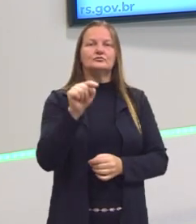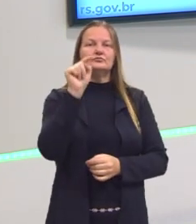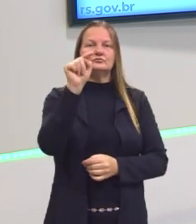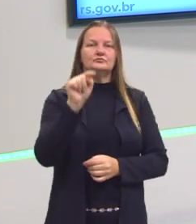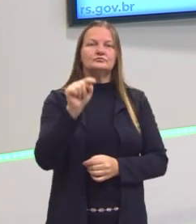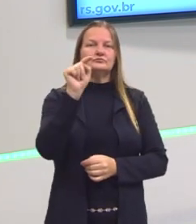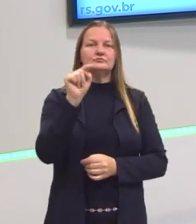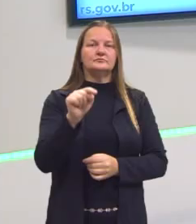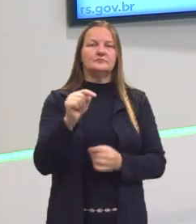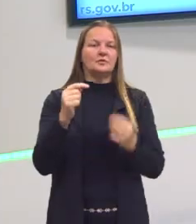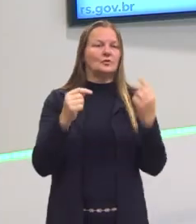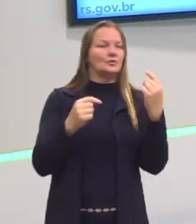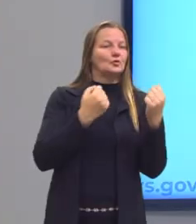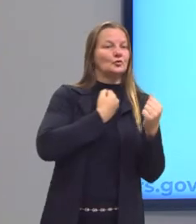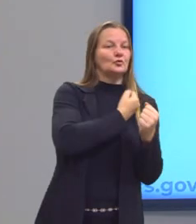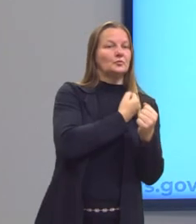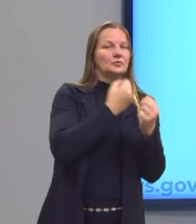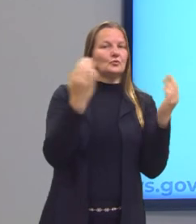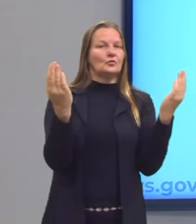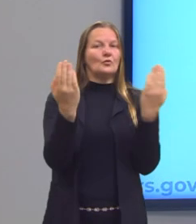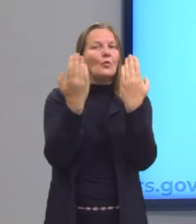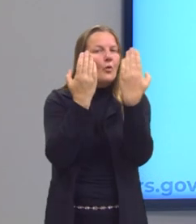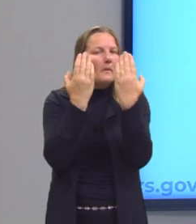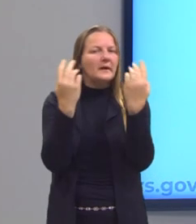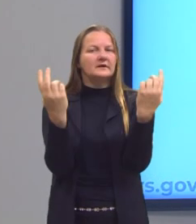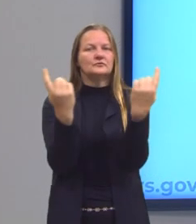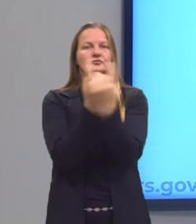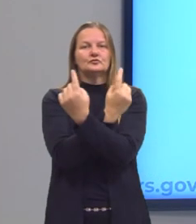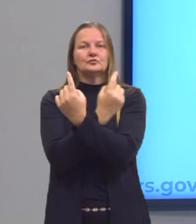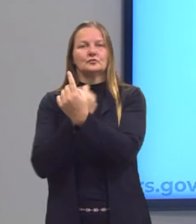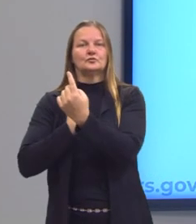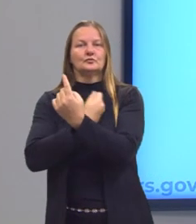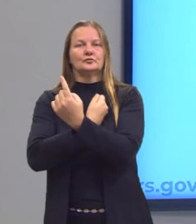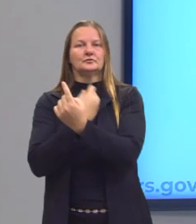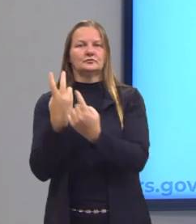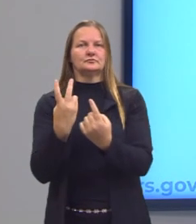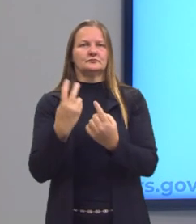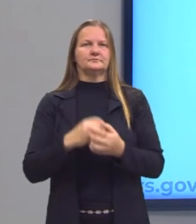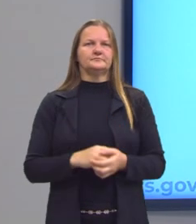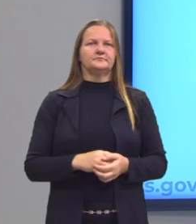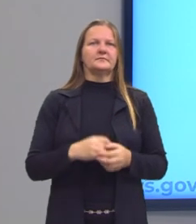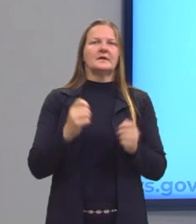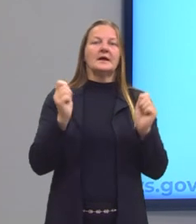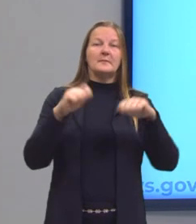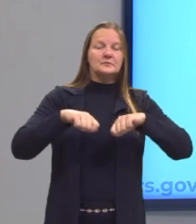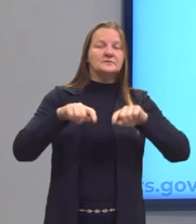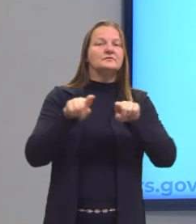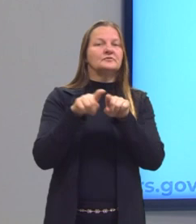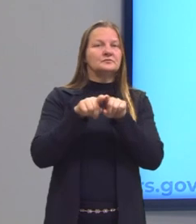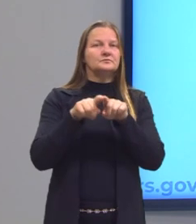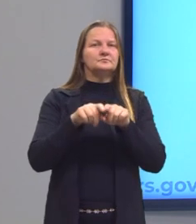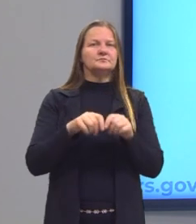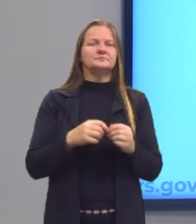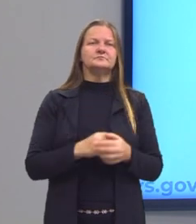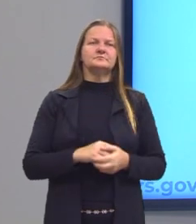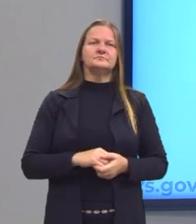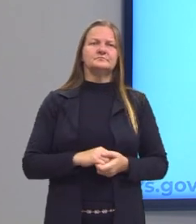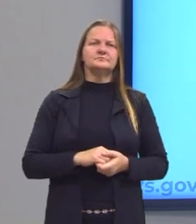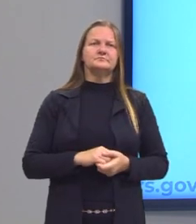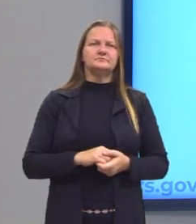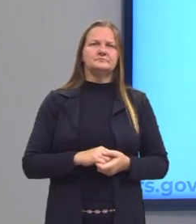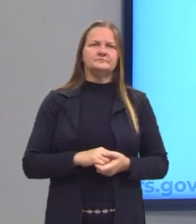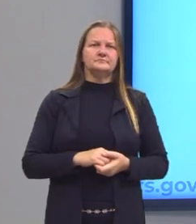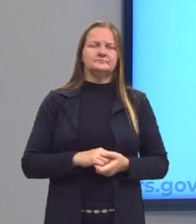os dois pontinhos que indicam a razão, mas nós também podemos usar, além desses dois pontinhos, a